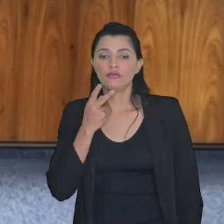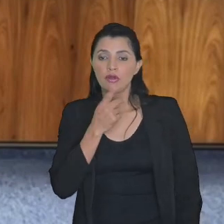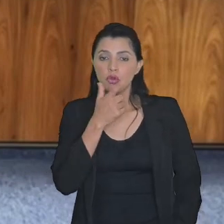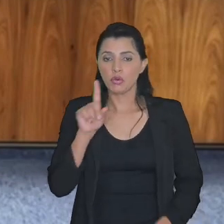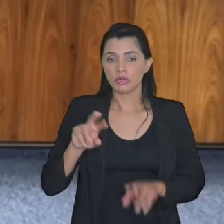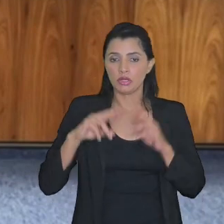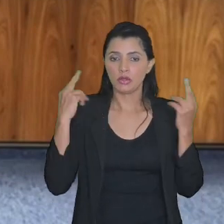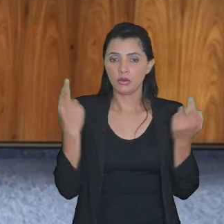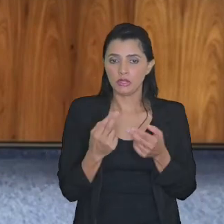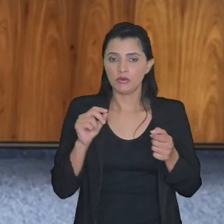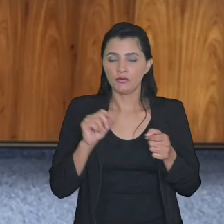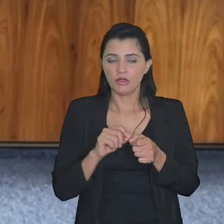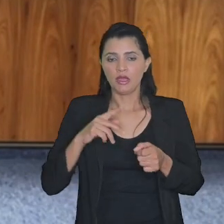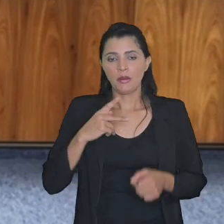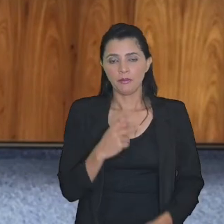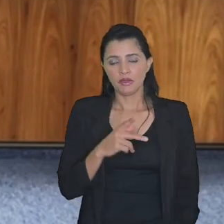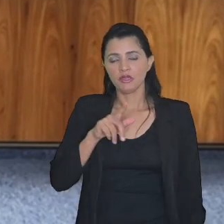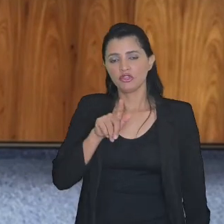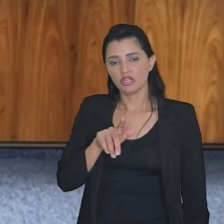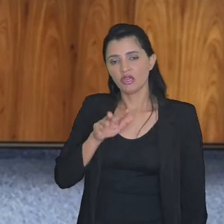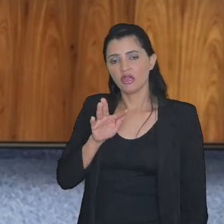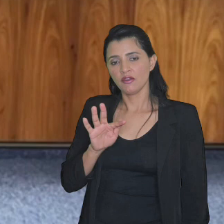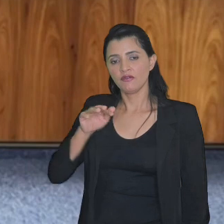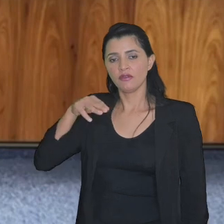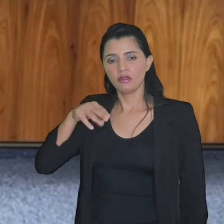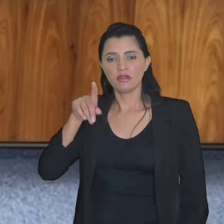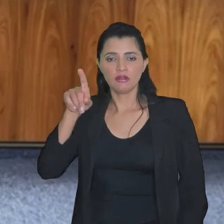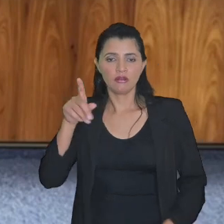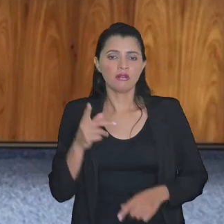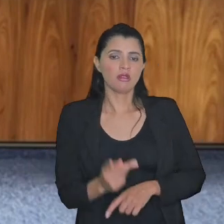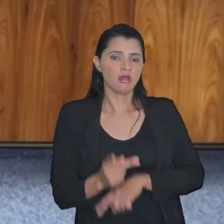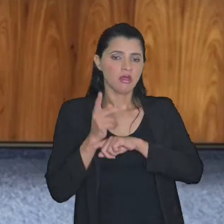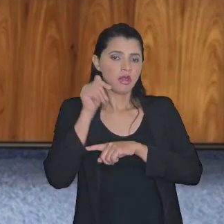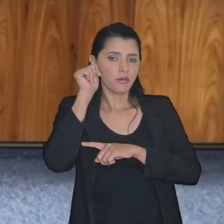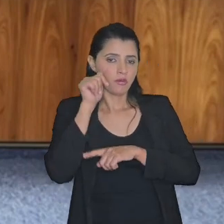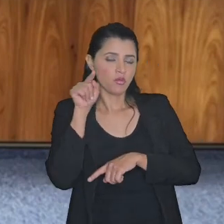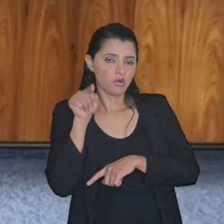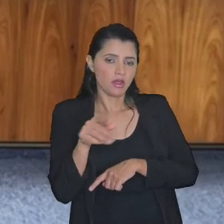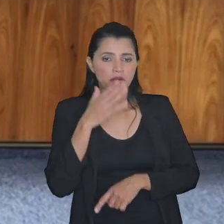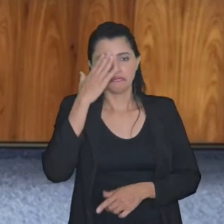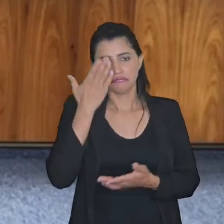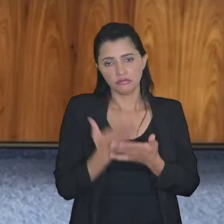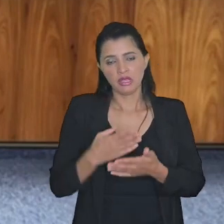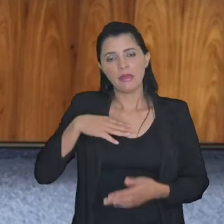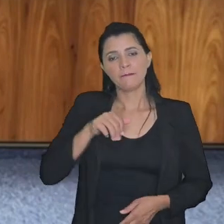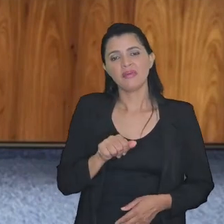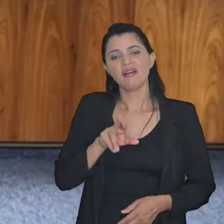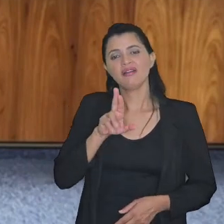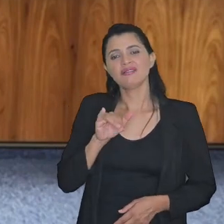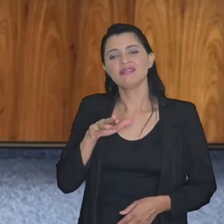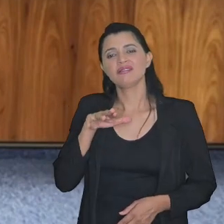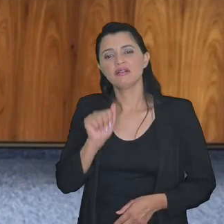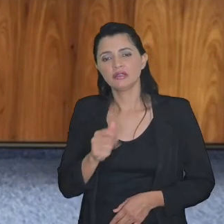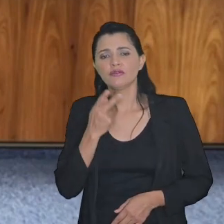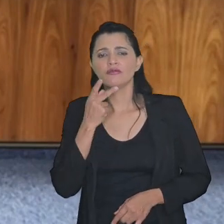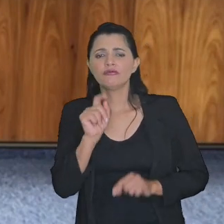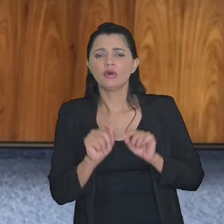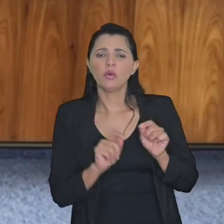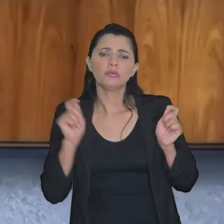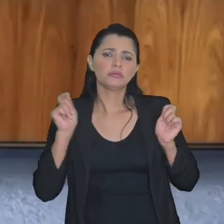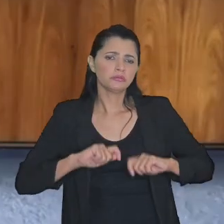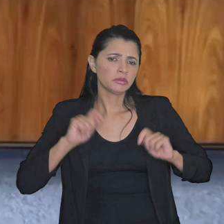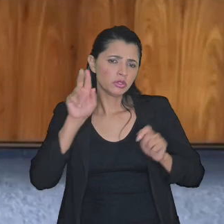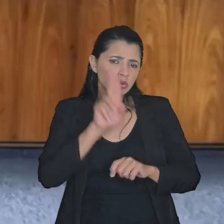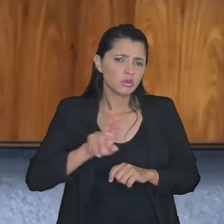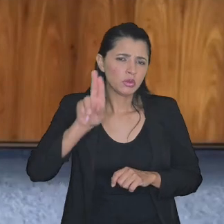que em outra reunião realizada com a PGFN na associação comercial a procuradora acredito que seja a doutora Mariana mencionou a